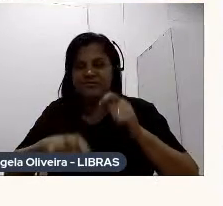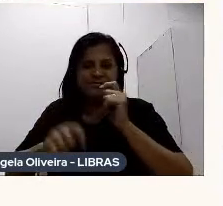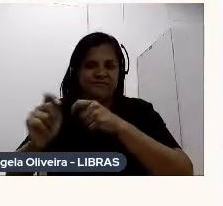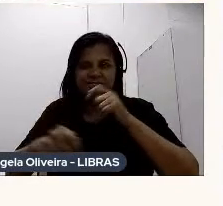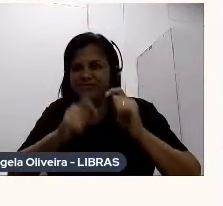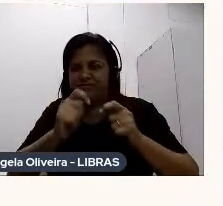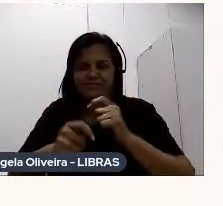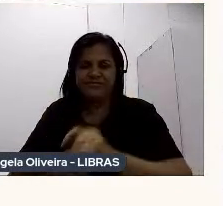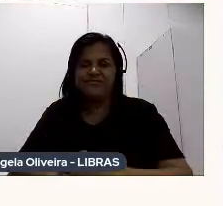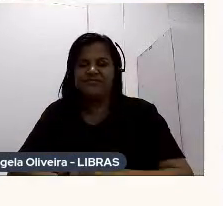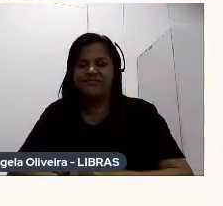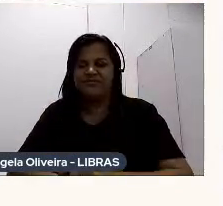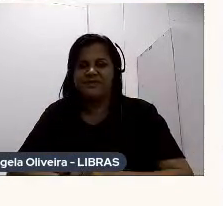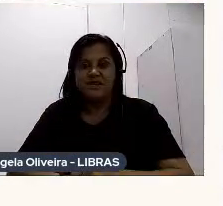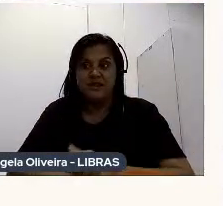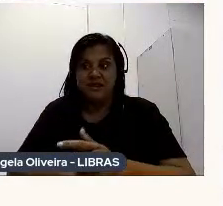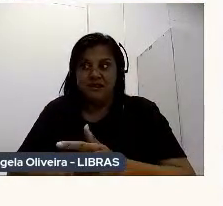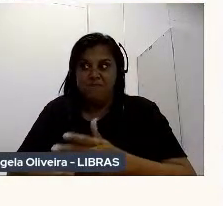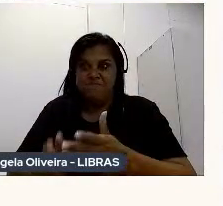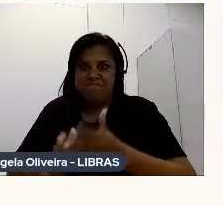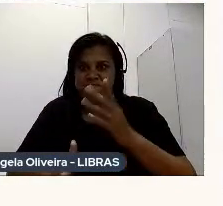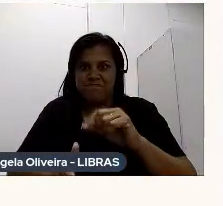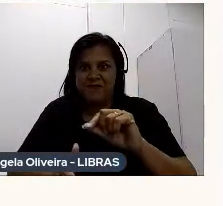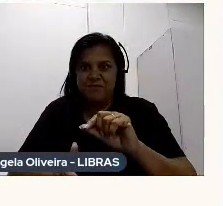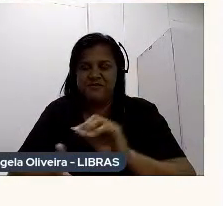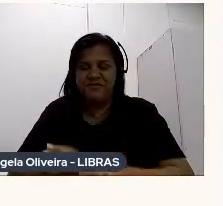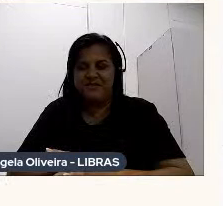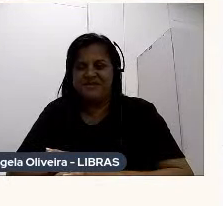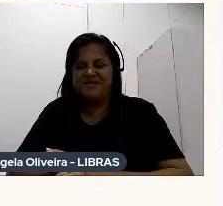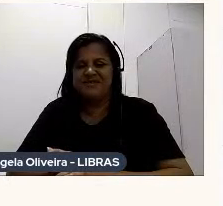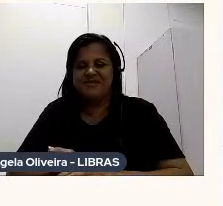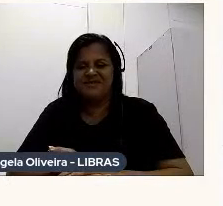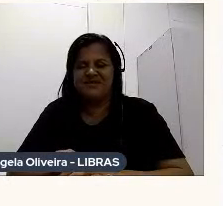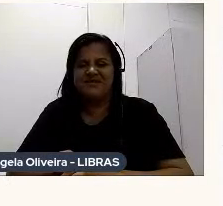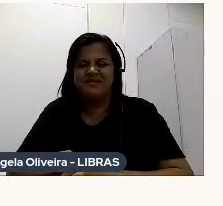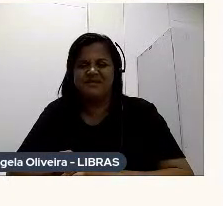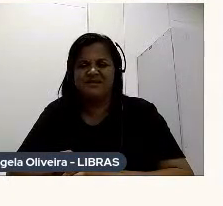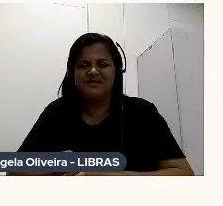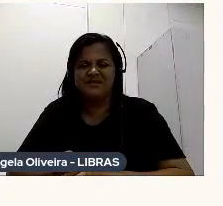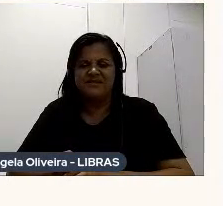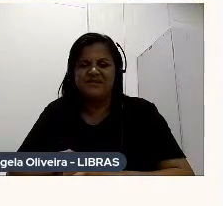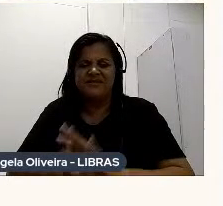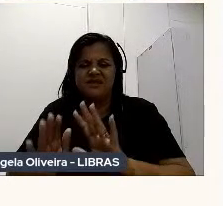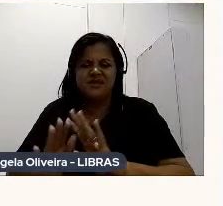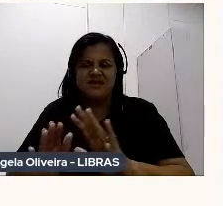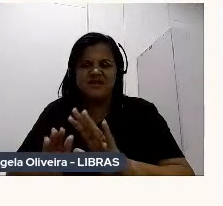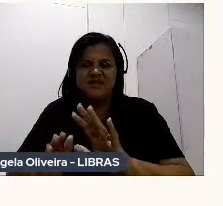Escapei Sempre escapo Pequeno tipo Amor A